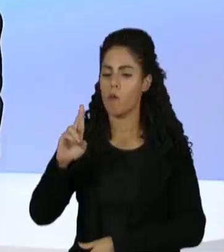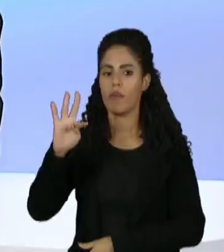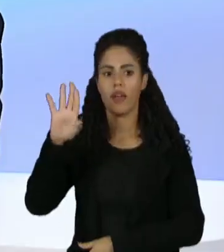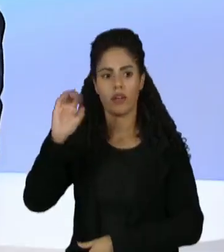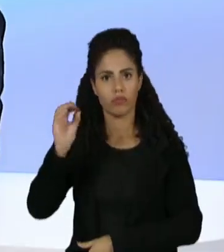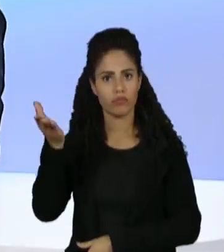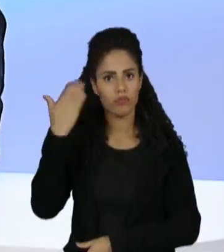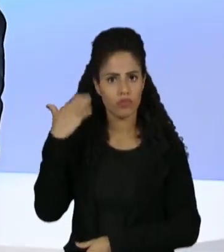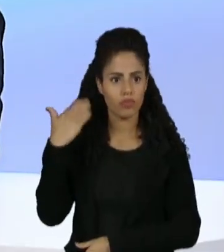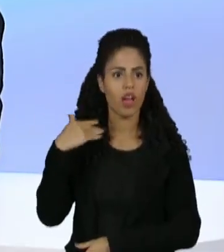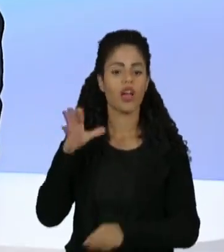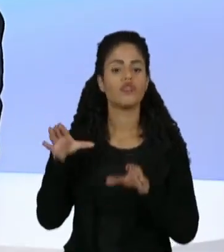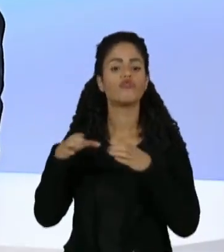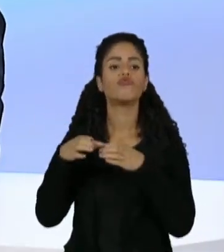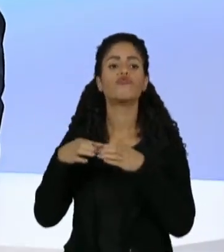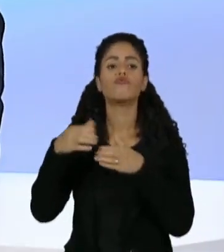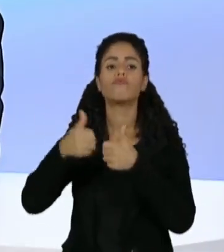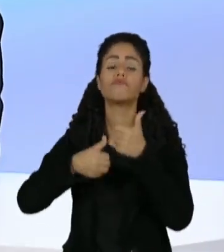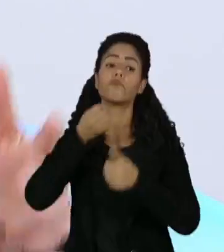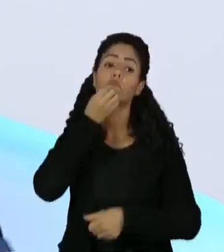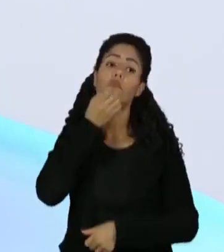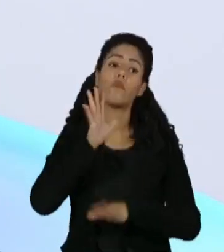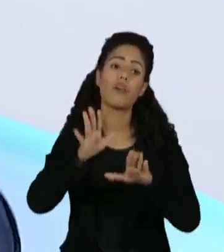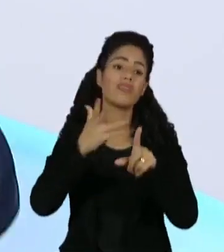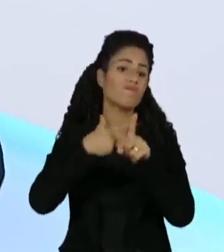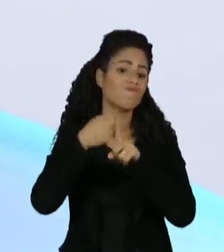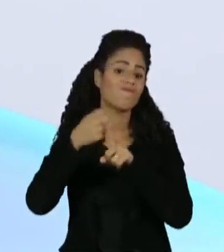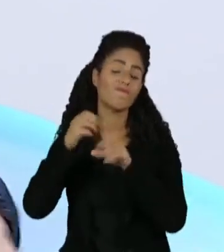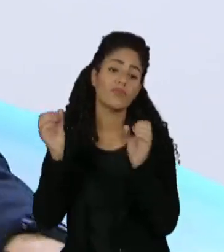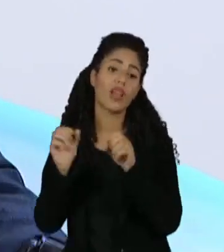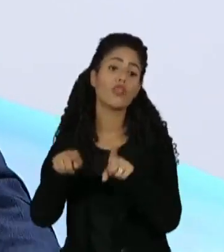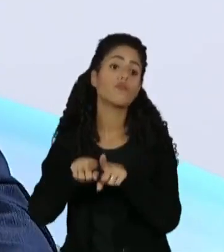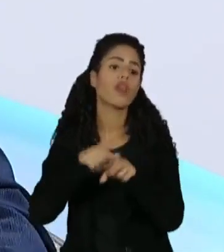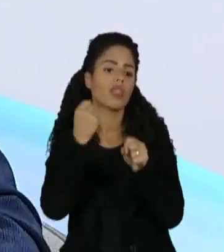mas o São Paulo teve times bons, mas não ganhava porque estava construindo o Morumbi. Mas é um processo em marcha.